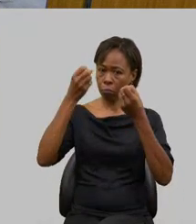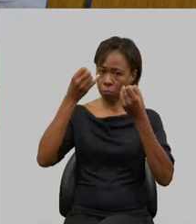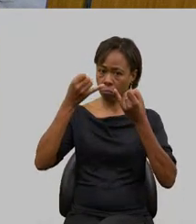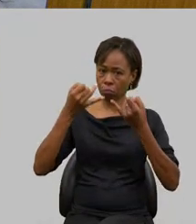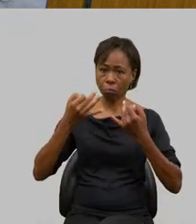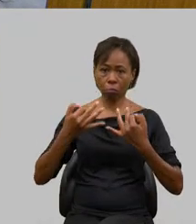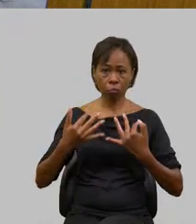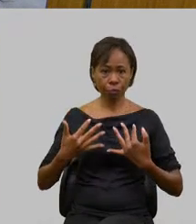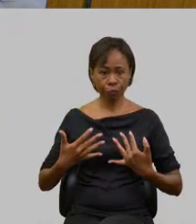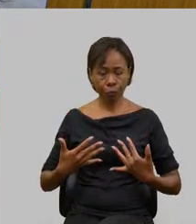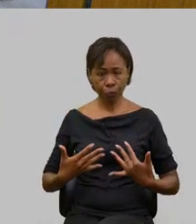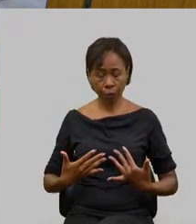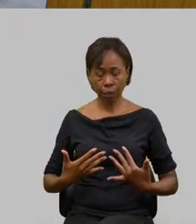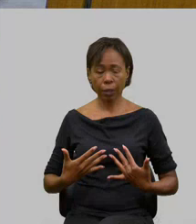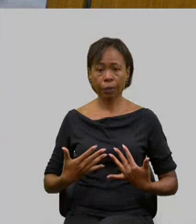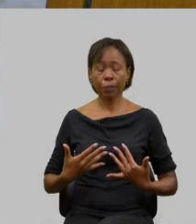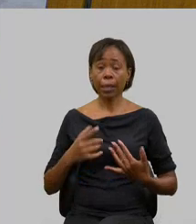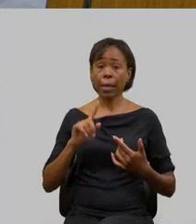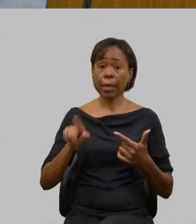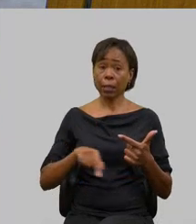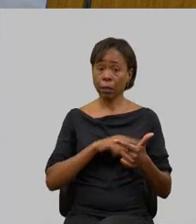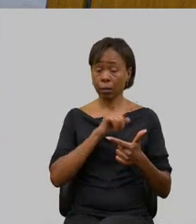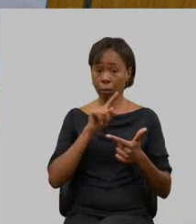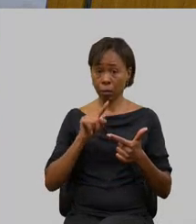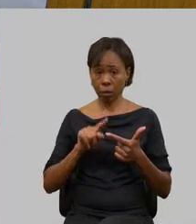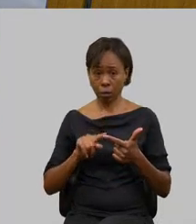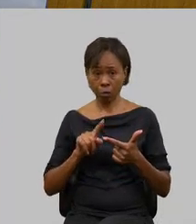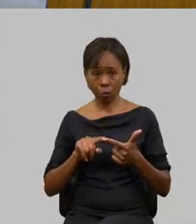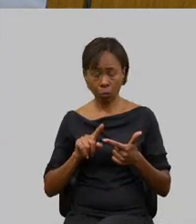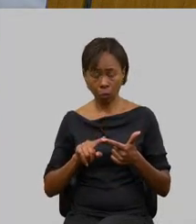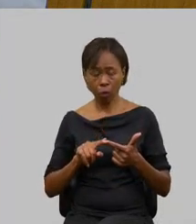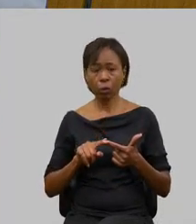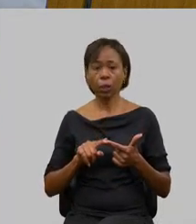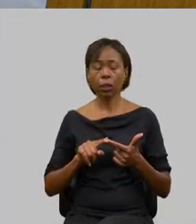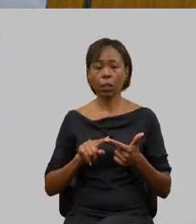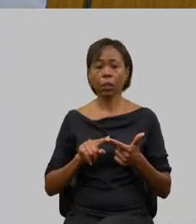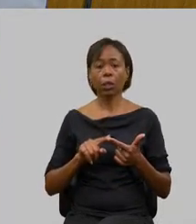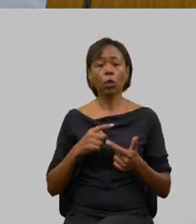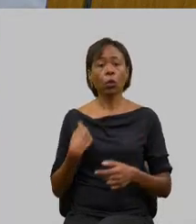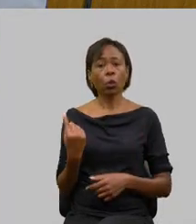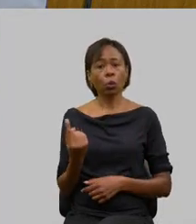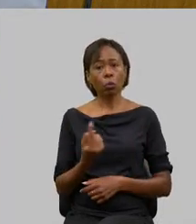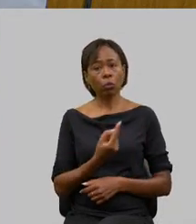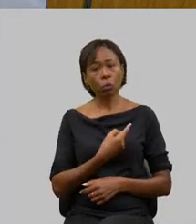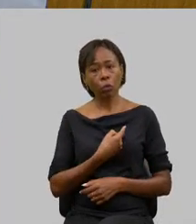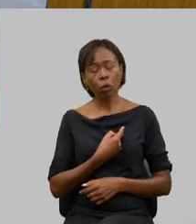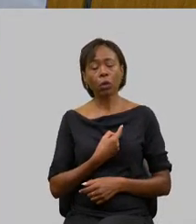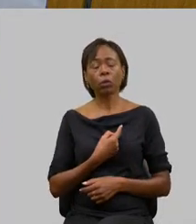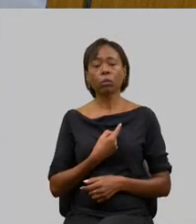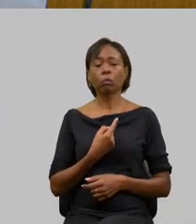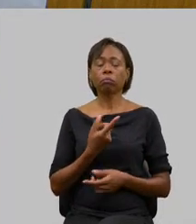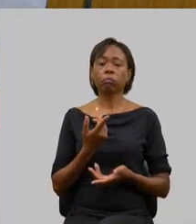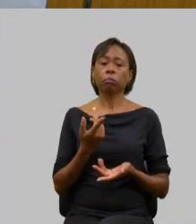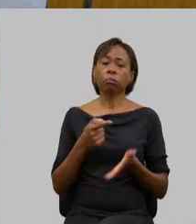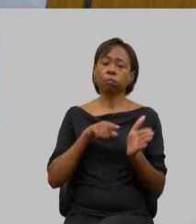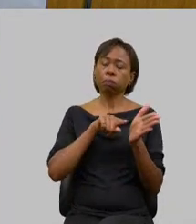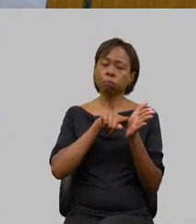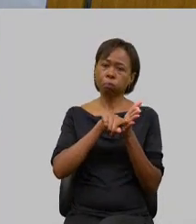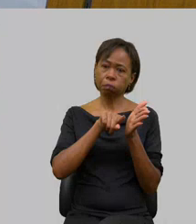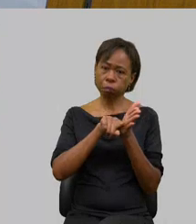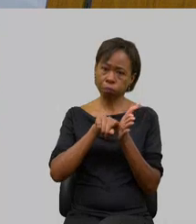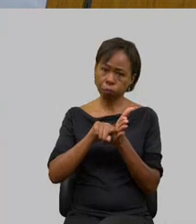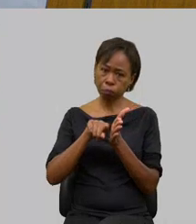e na sequência nós estaremos formulando algumas